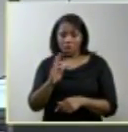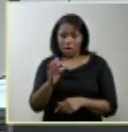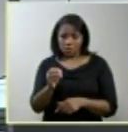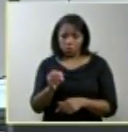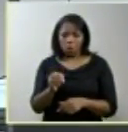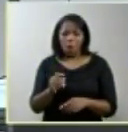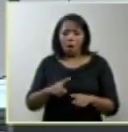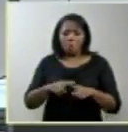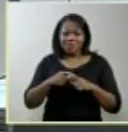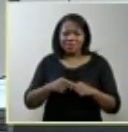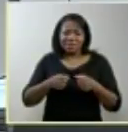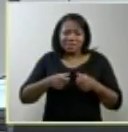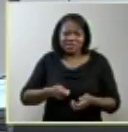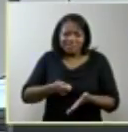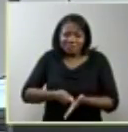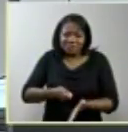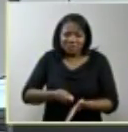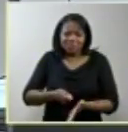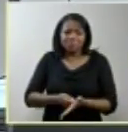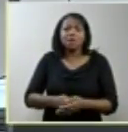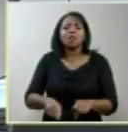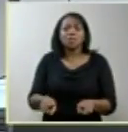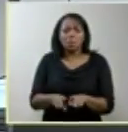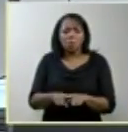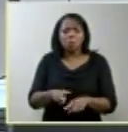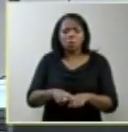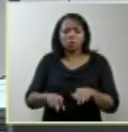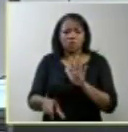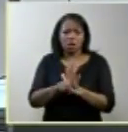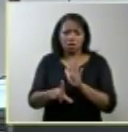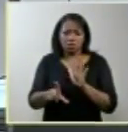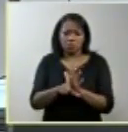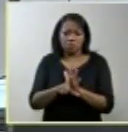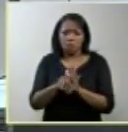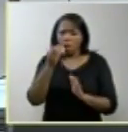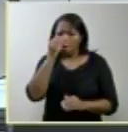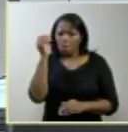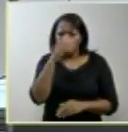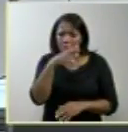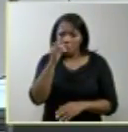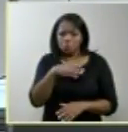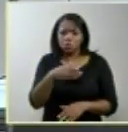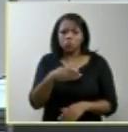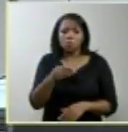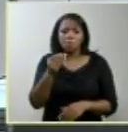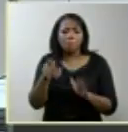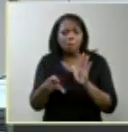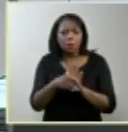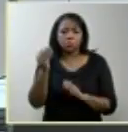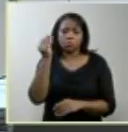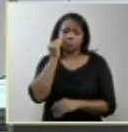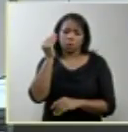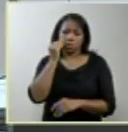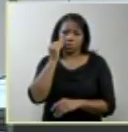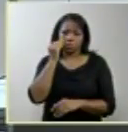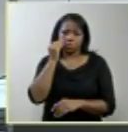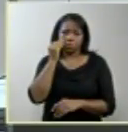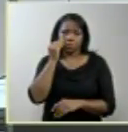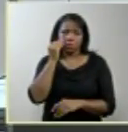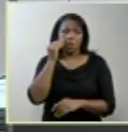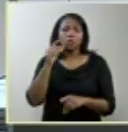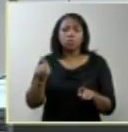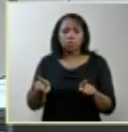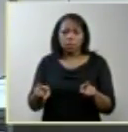resistência solitária às duras leis que ignoram suas experiências e eu passo para a segunda parte de minha